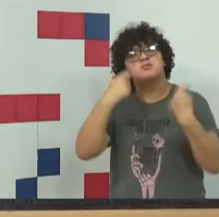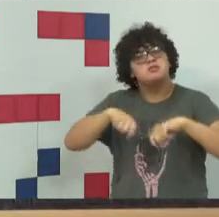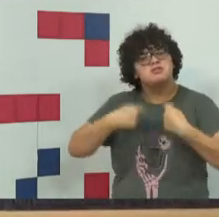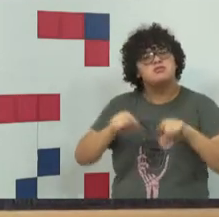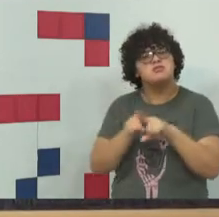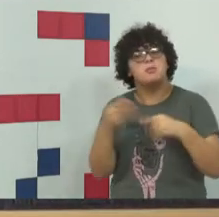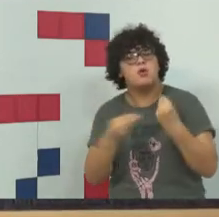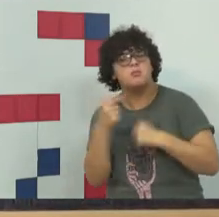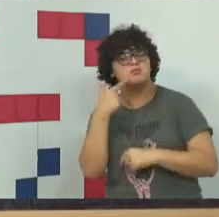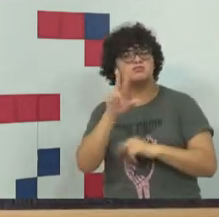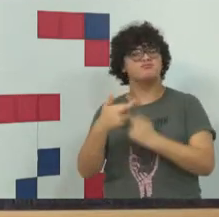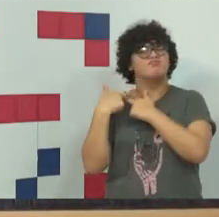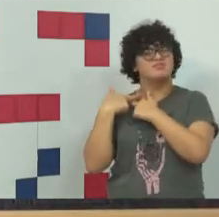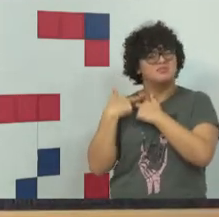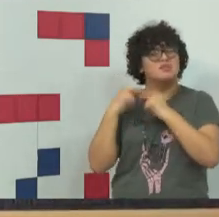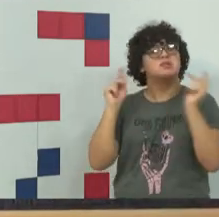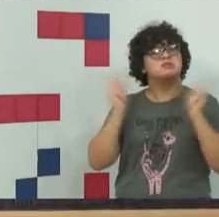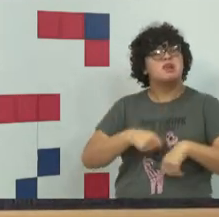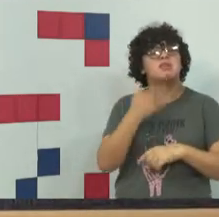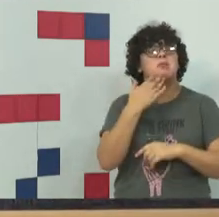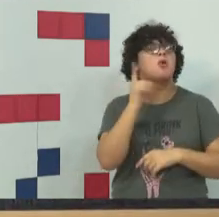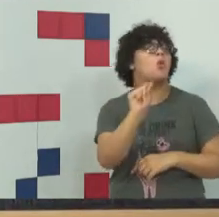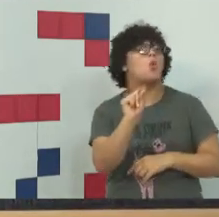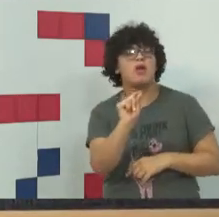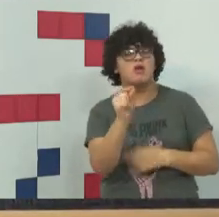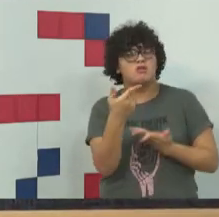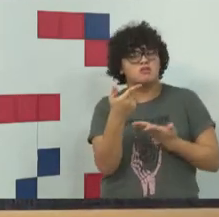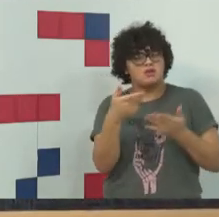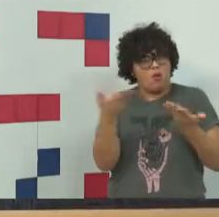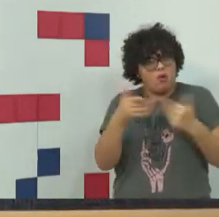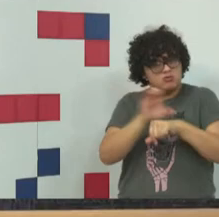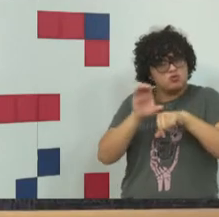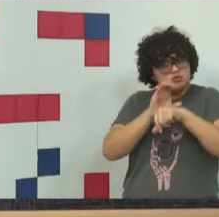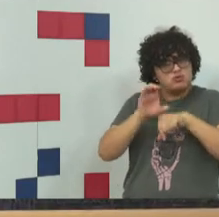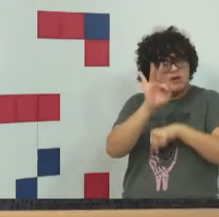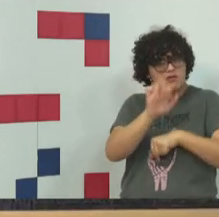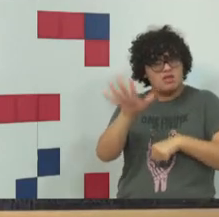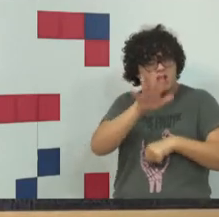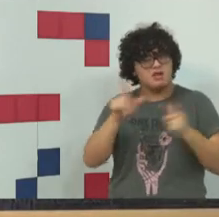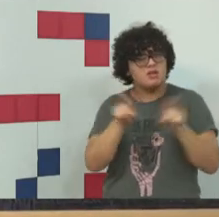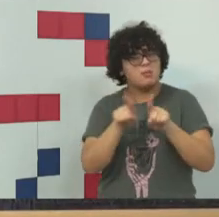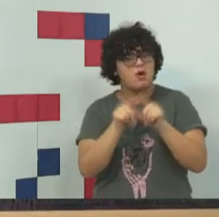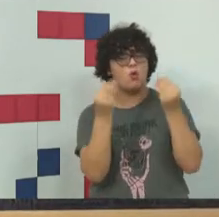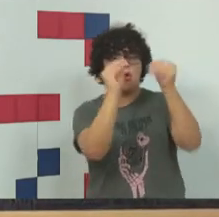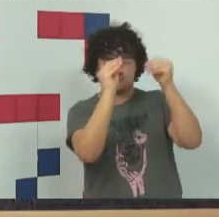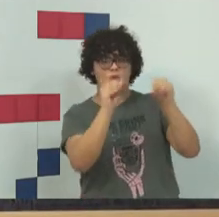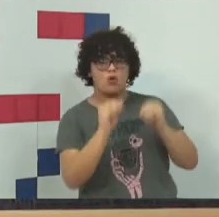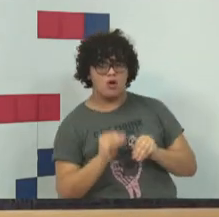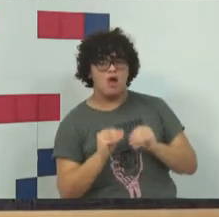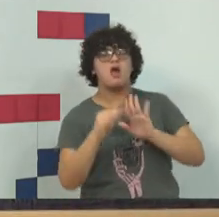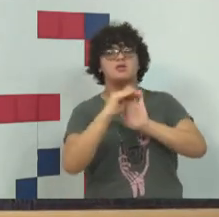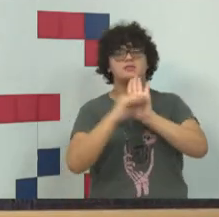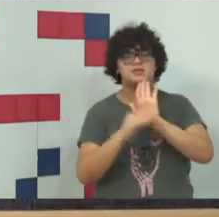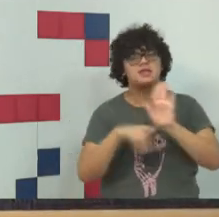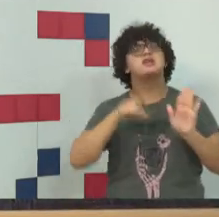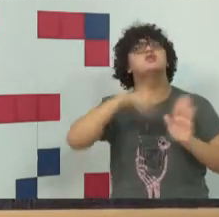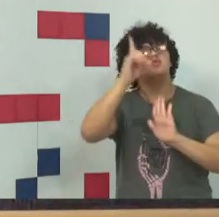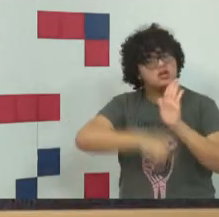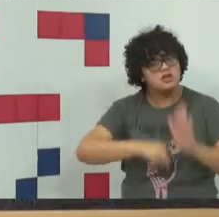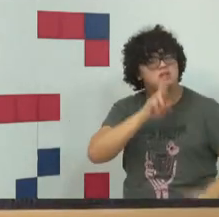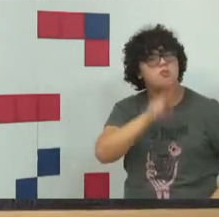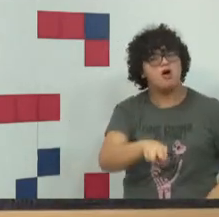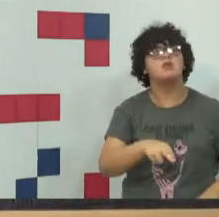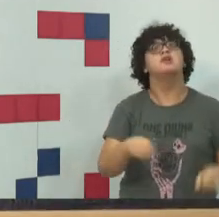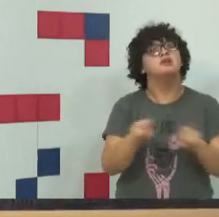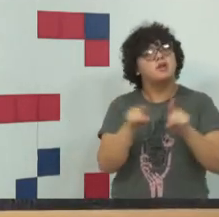ser responsabilizado. E a Constituição coloca essa responsabilidade. Você tem o direito de resposta, você tem o direito